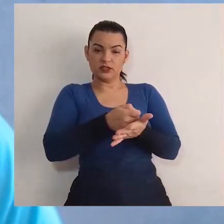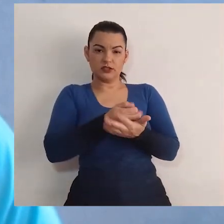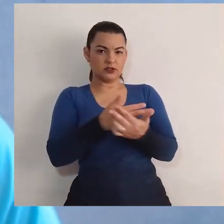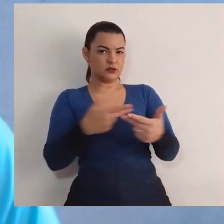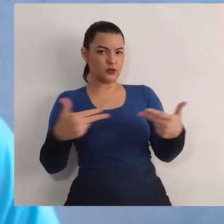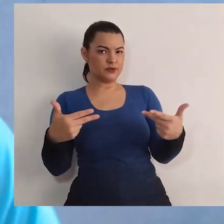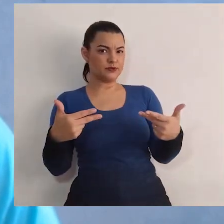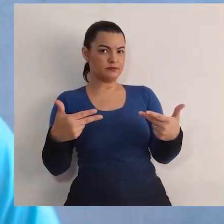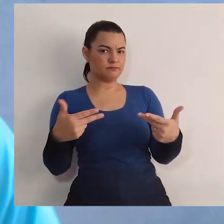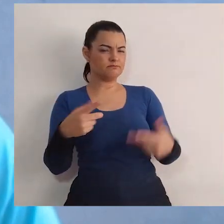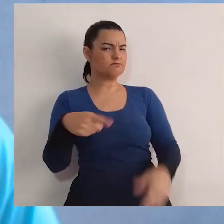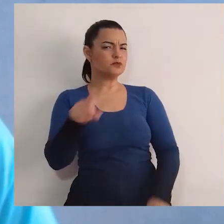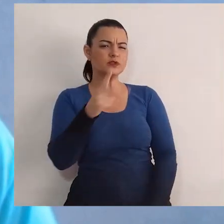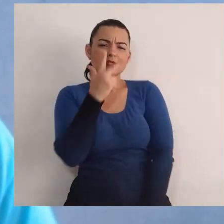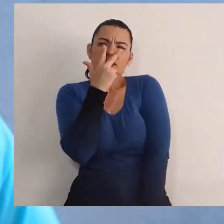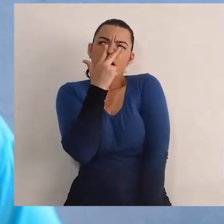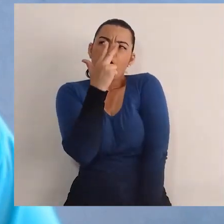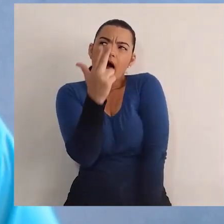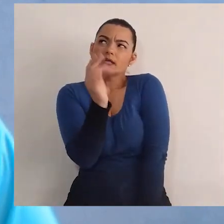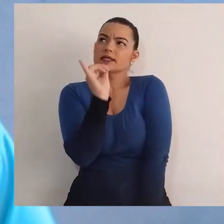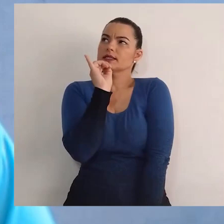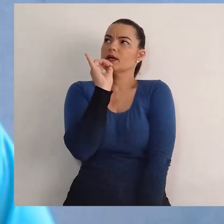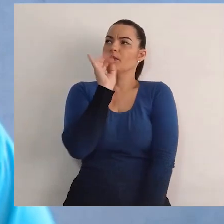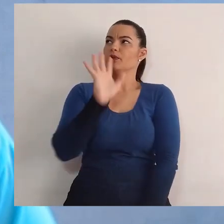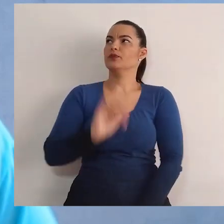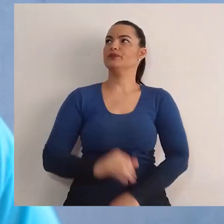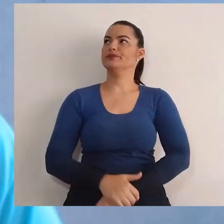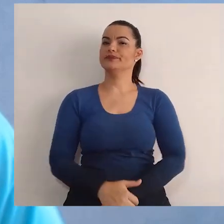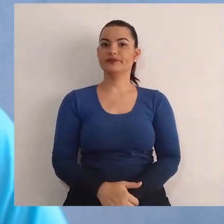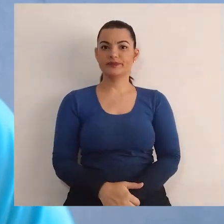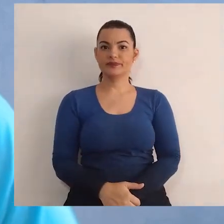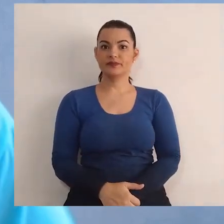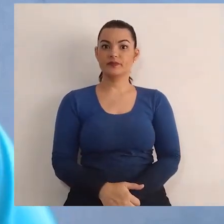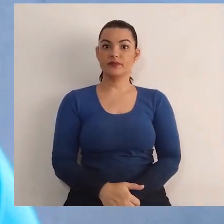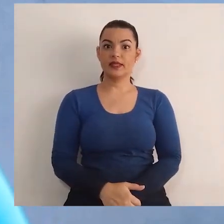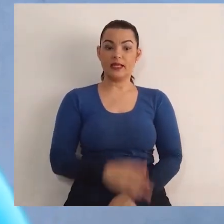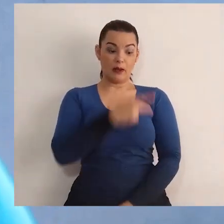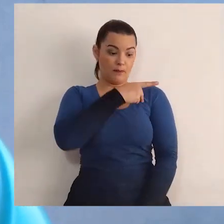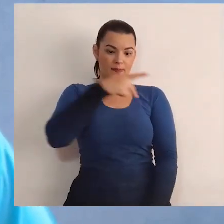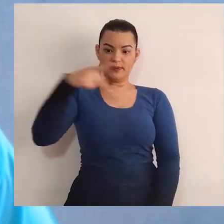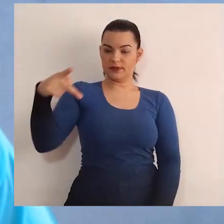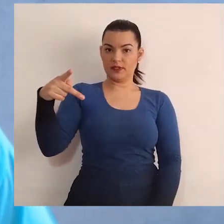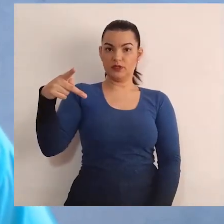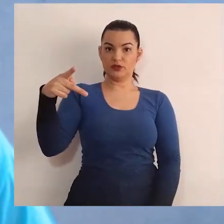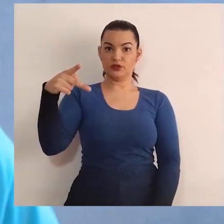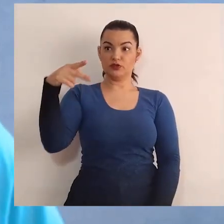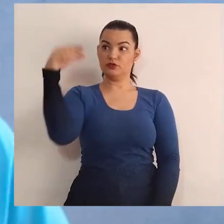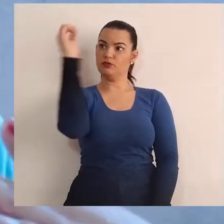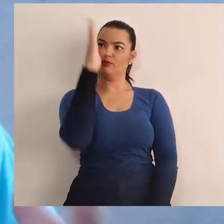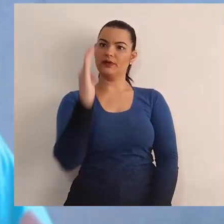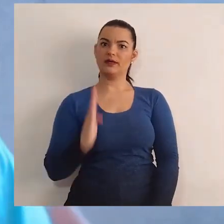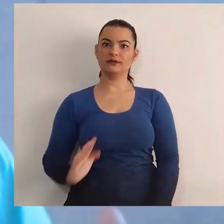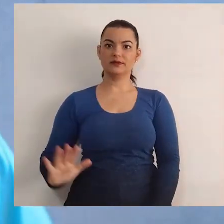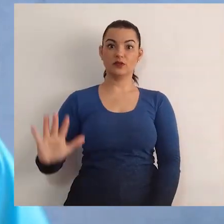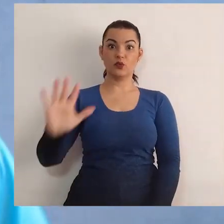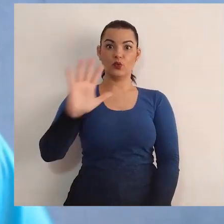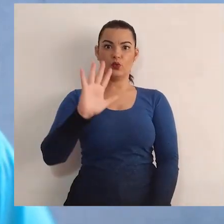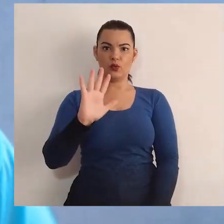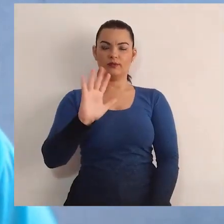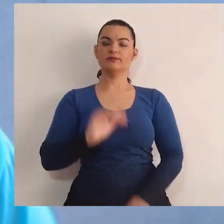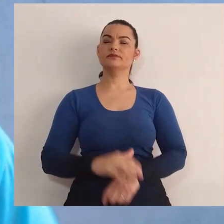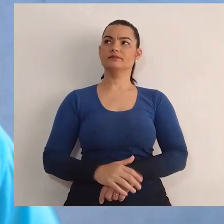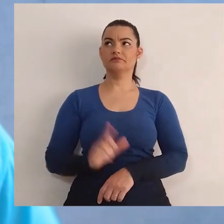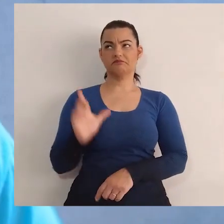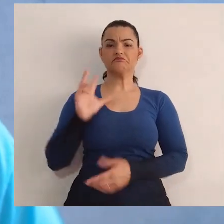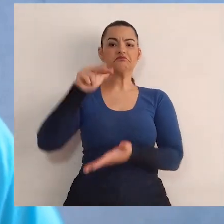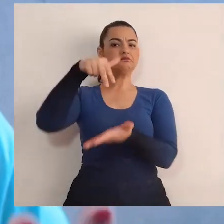algumas decisões? Vocês acham que, por exemplo, o presidente da república,